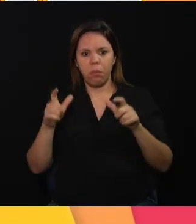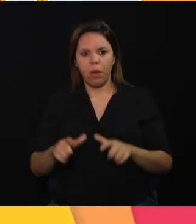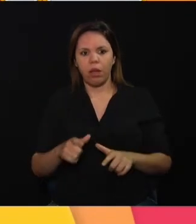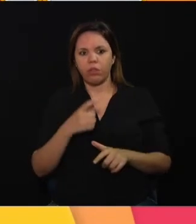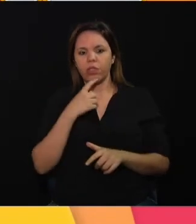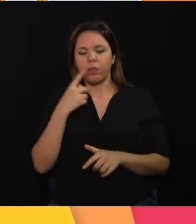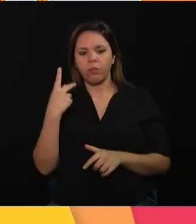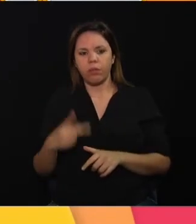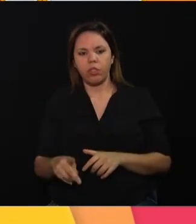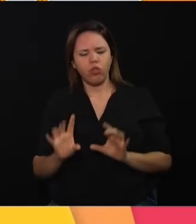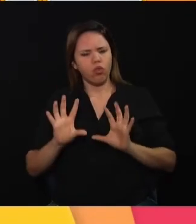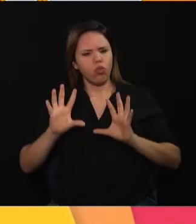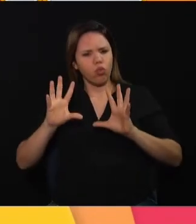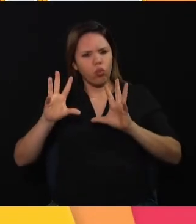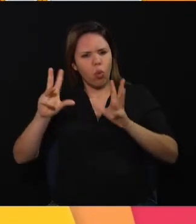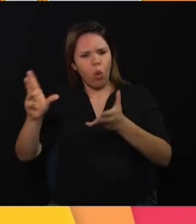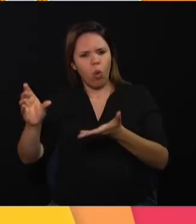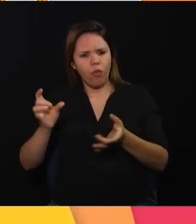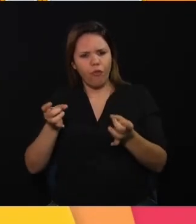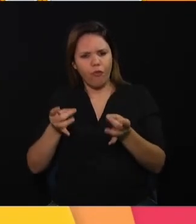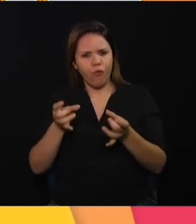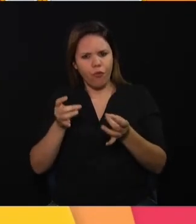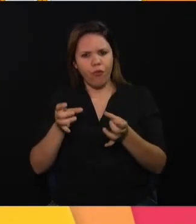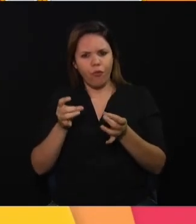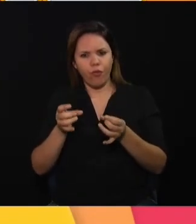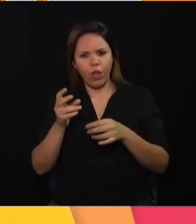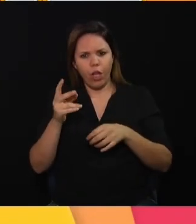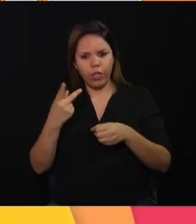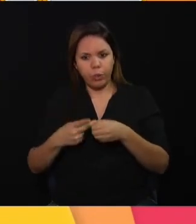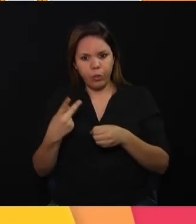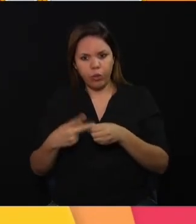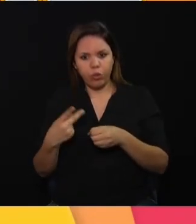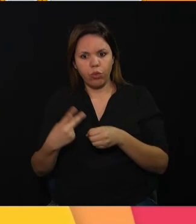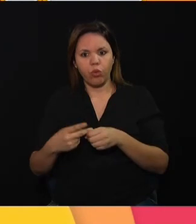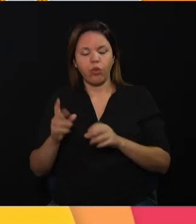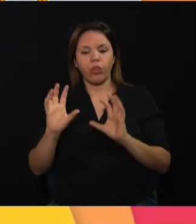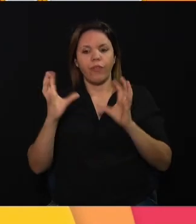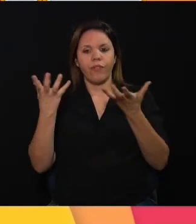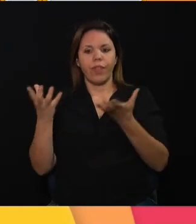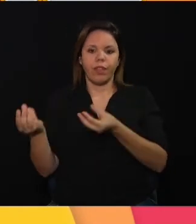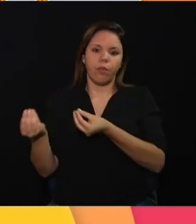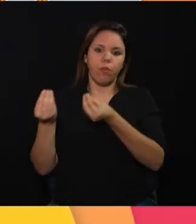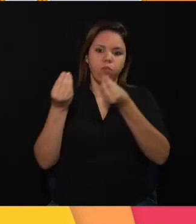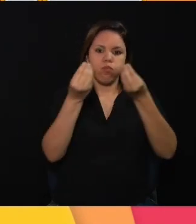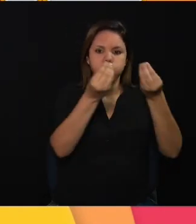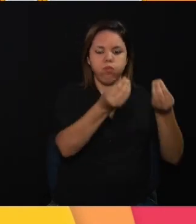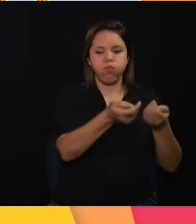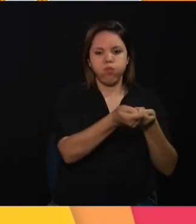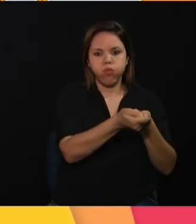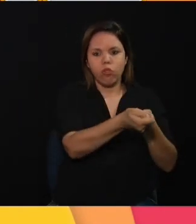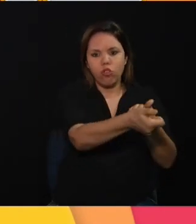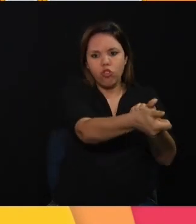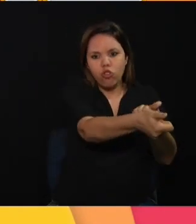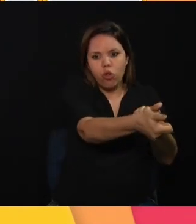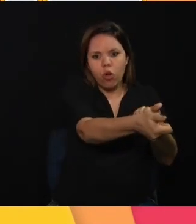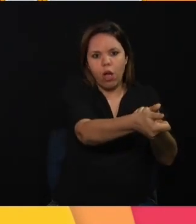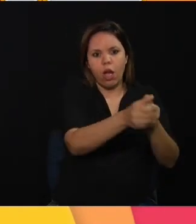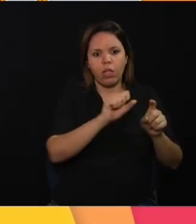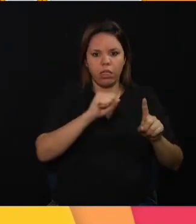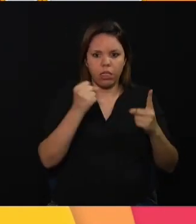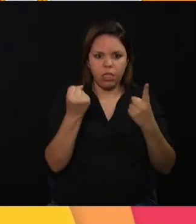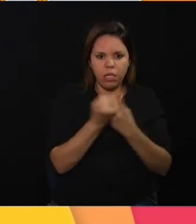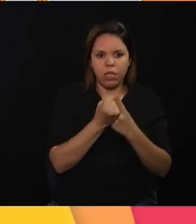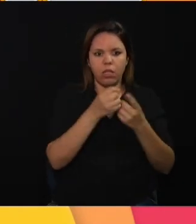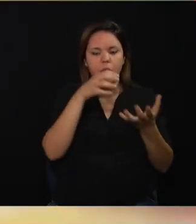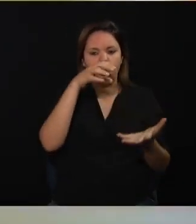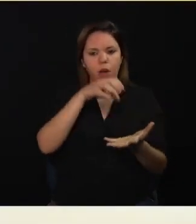obtida com os ingressos e com a comercialização dos produtos na festa será revertida para as obras assistenciais mantidas pela